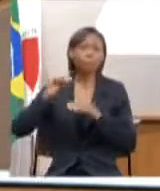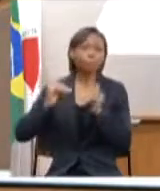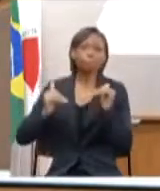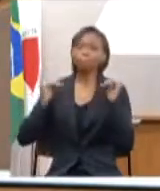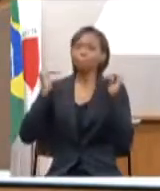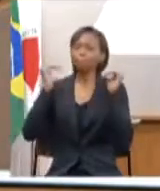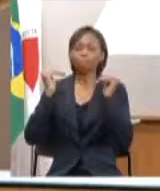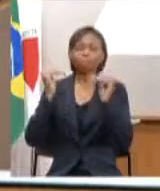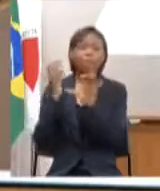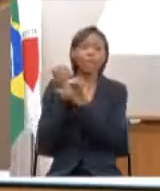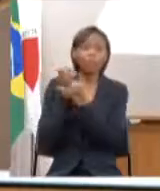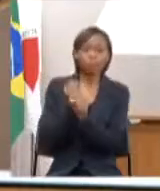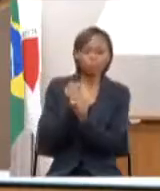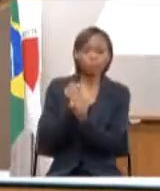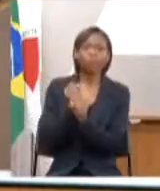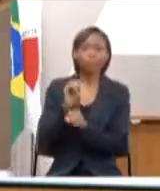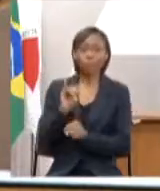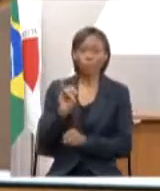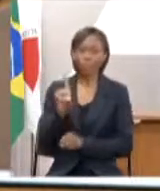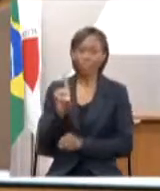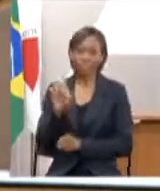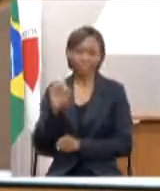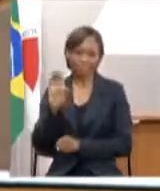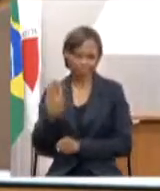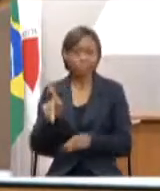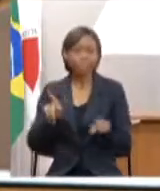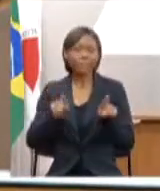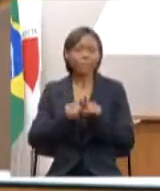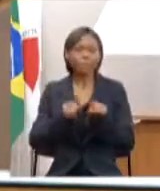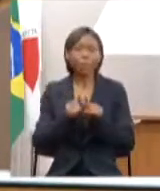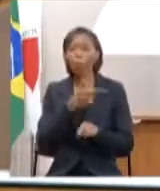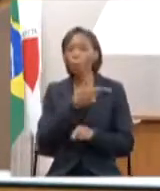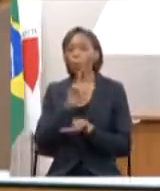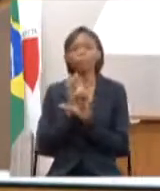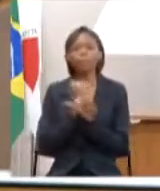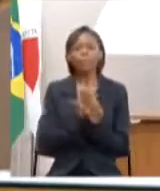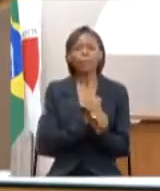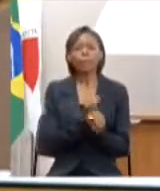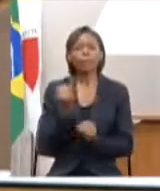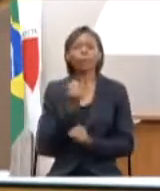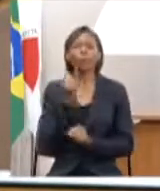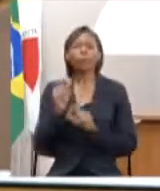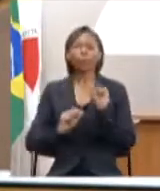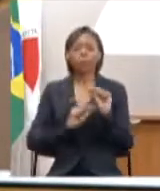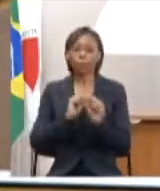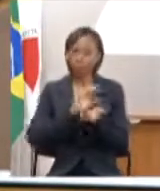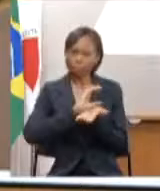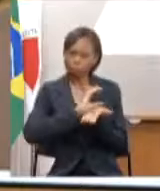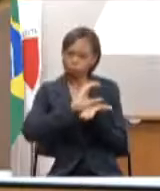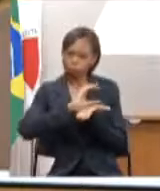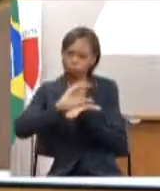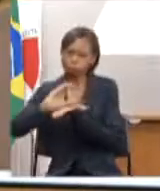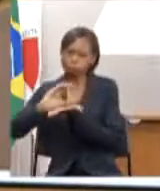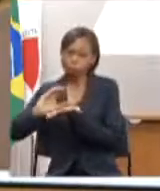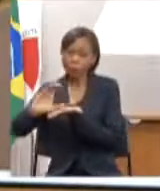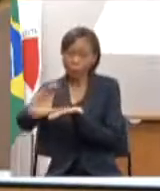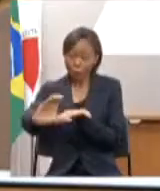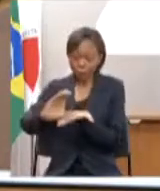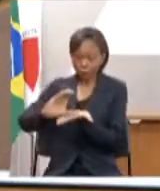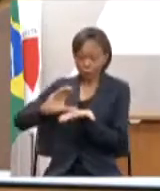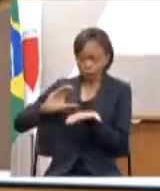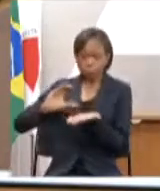IDEB no ensino médio. Um outro indicador finalístico importantíssimo, os investimentos que foram atraídos para o nosso Estado,